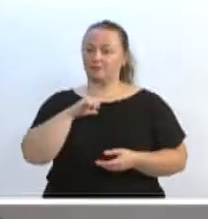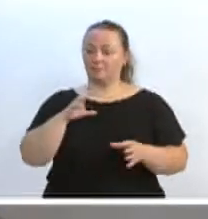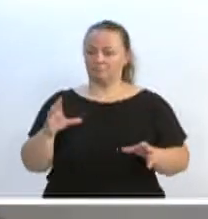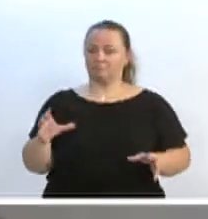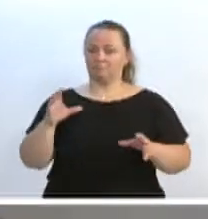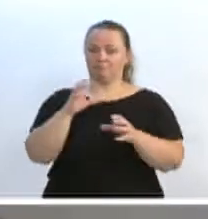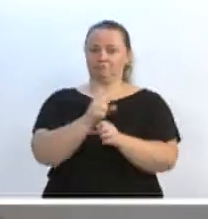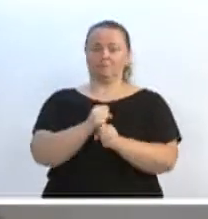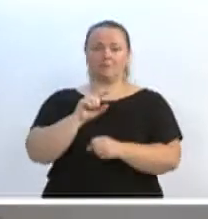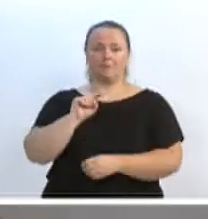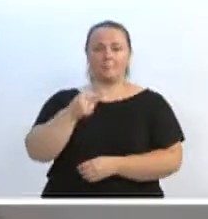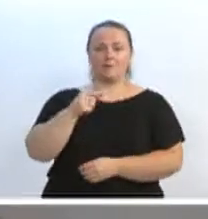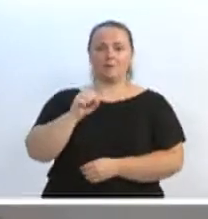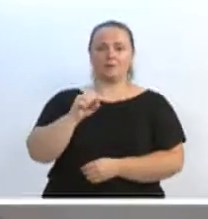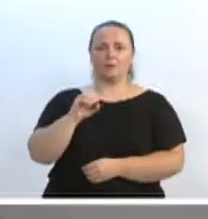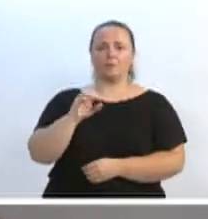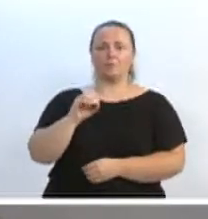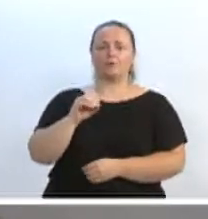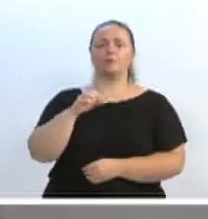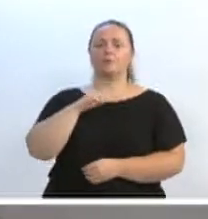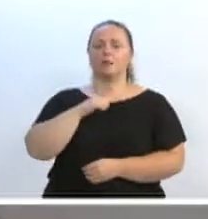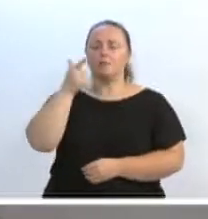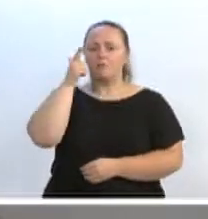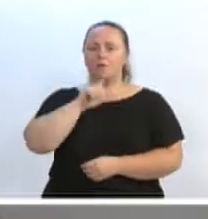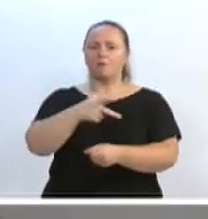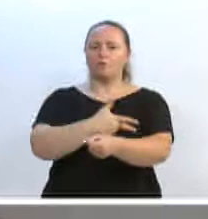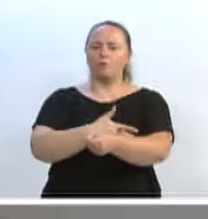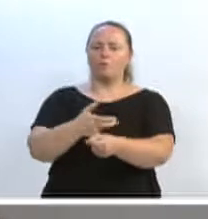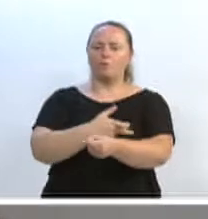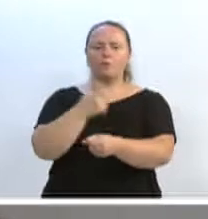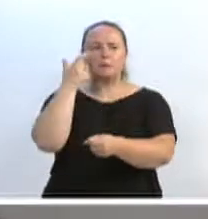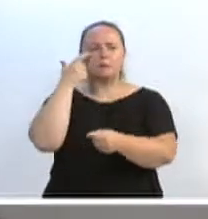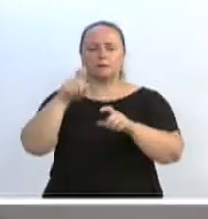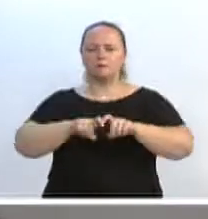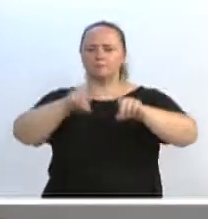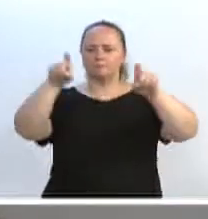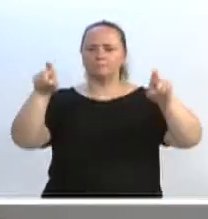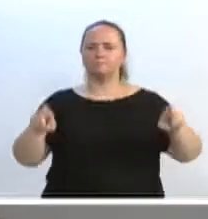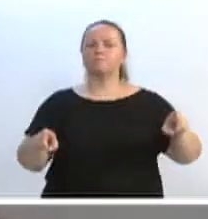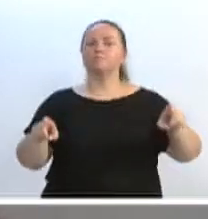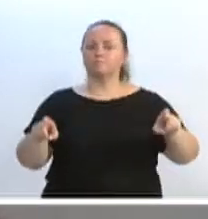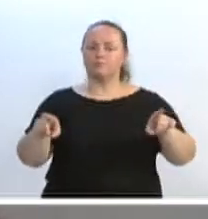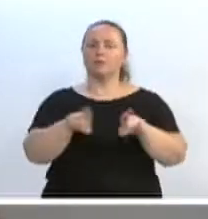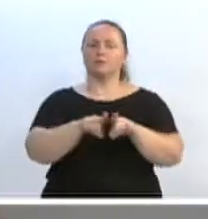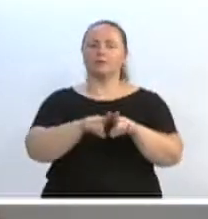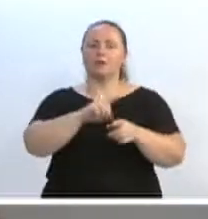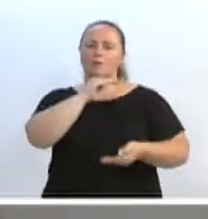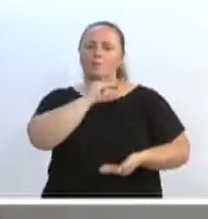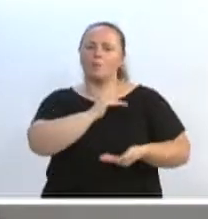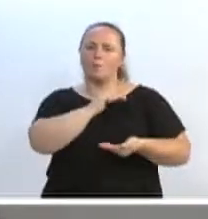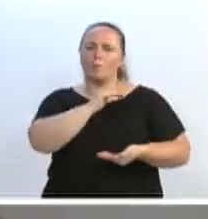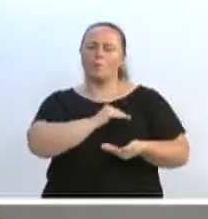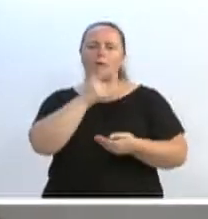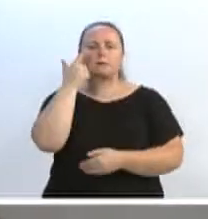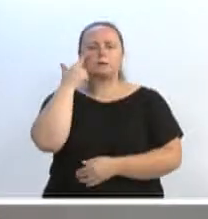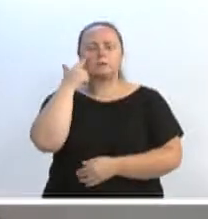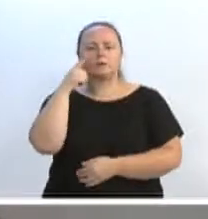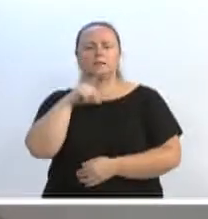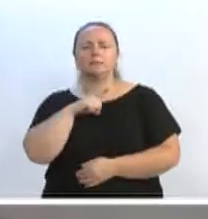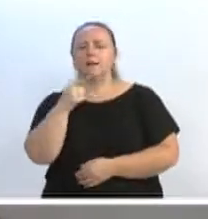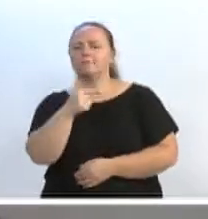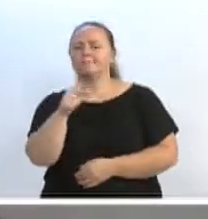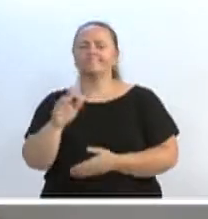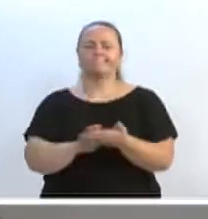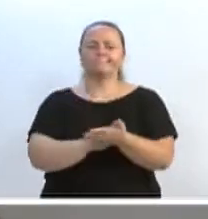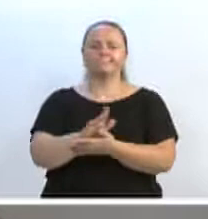preventivo de câncer de cólera útero e 921 mamografias efetivadas em blumenal na rede